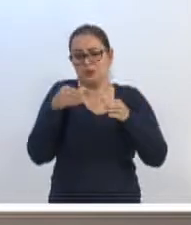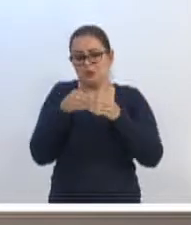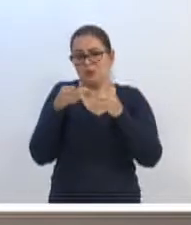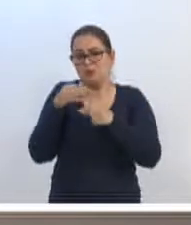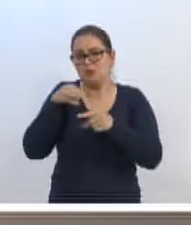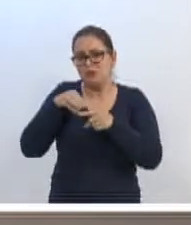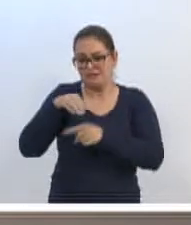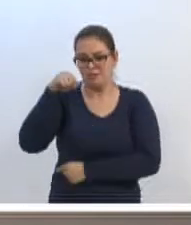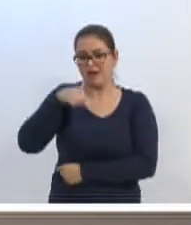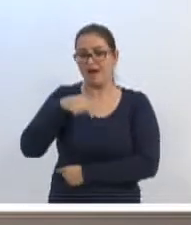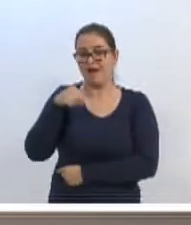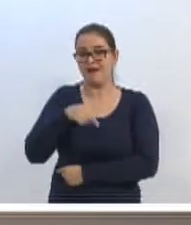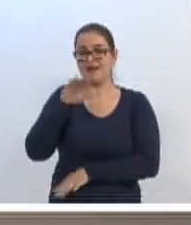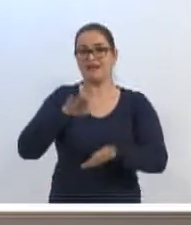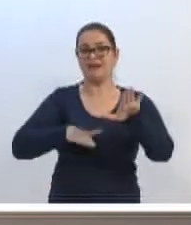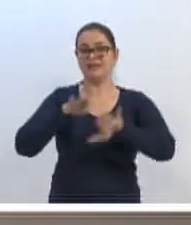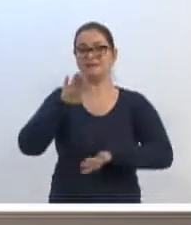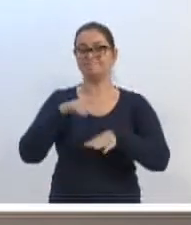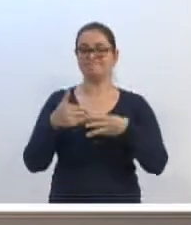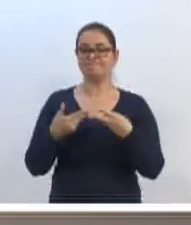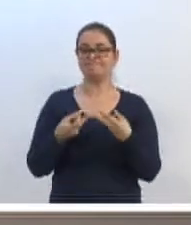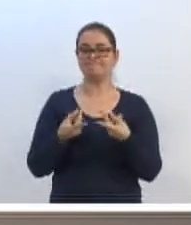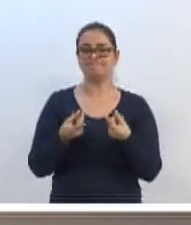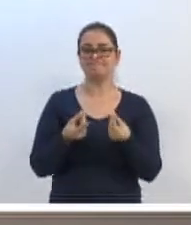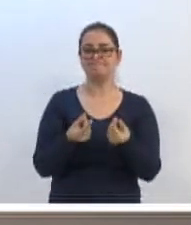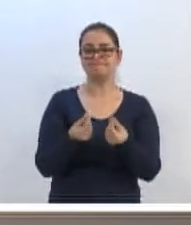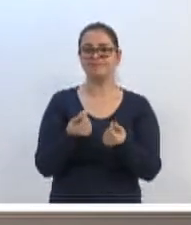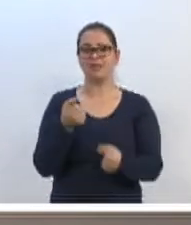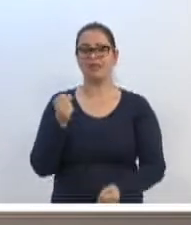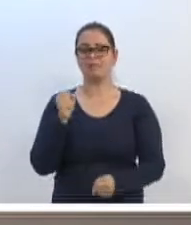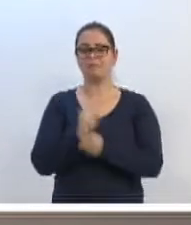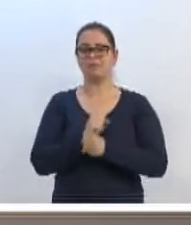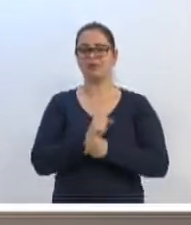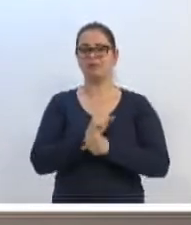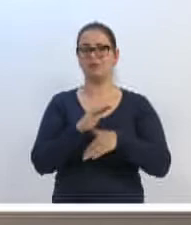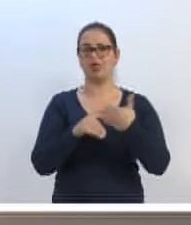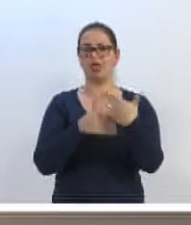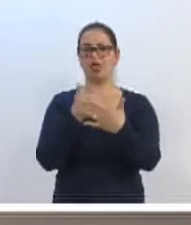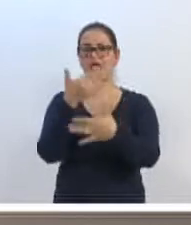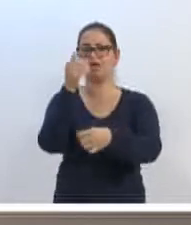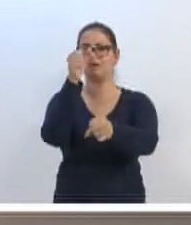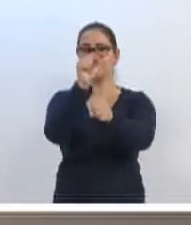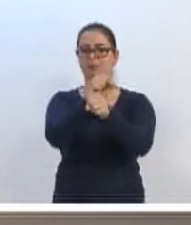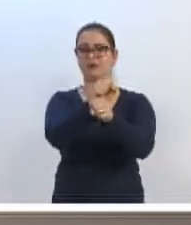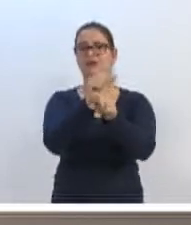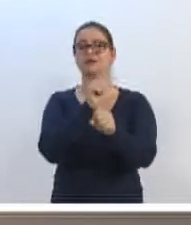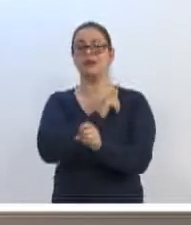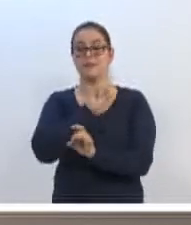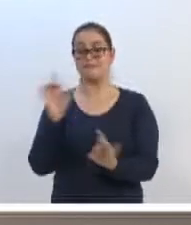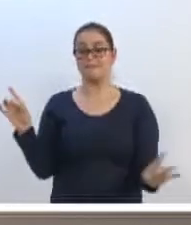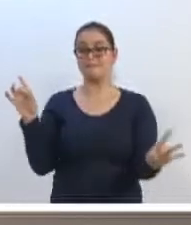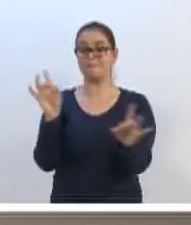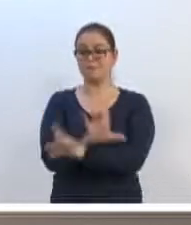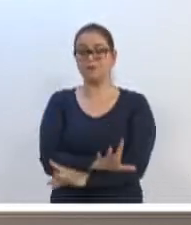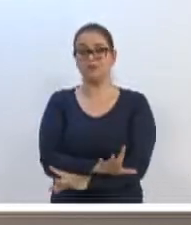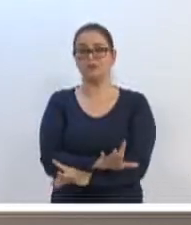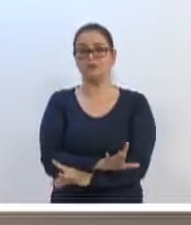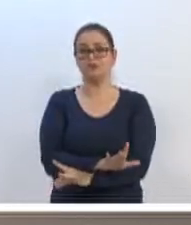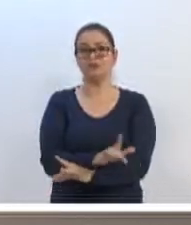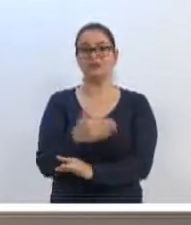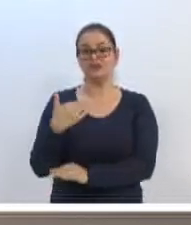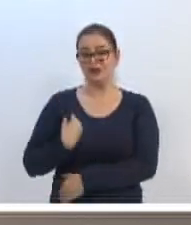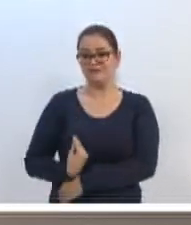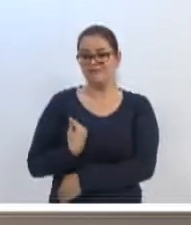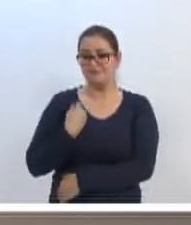município aqui, muitas vezes, acabam parando o processo. Já está consolidado, já moram